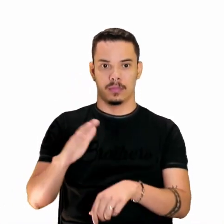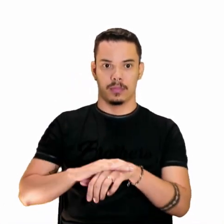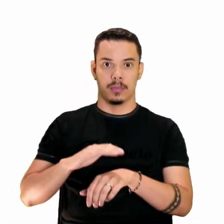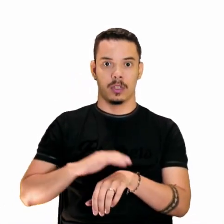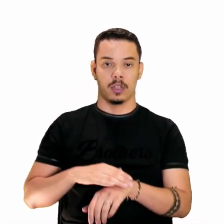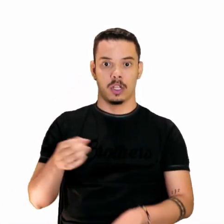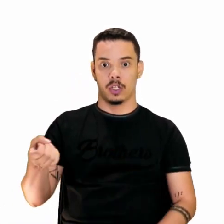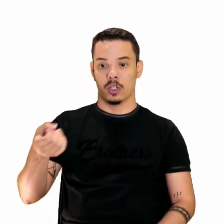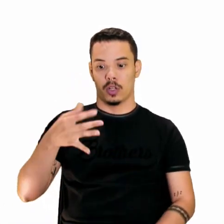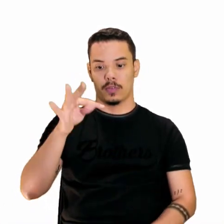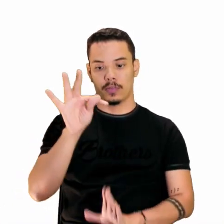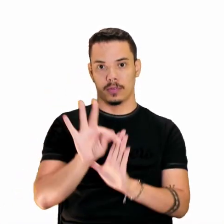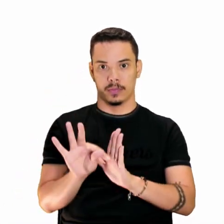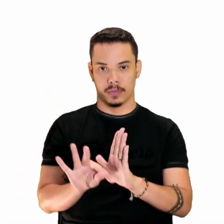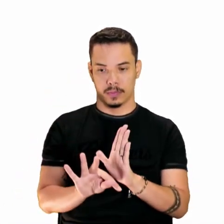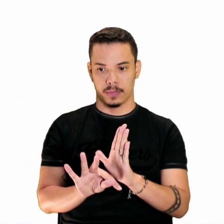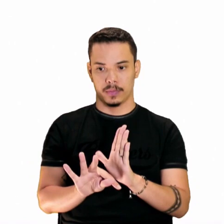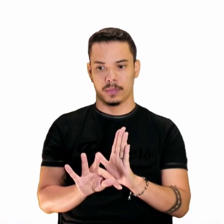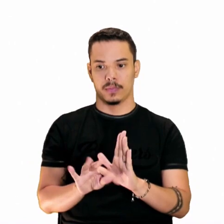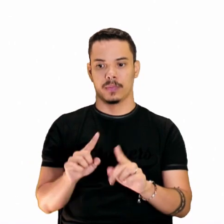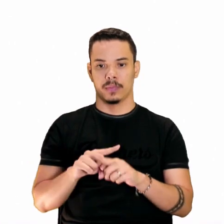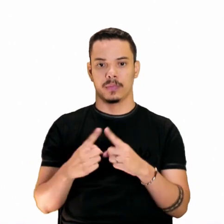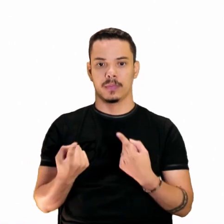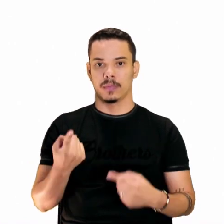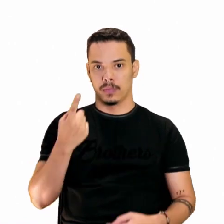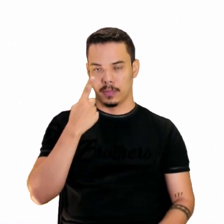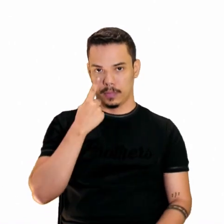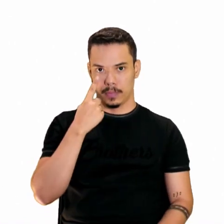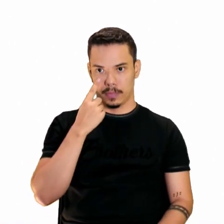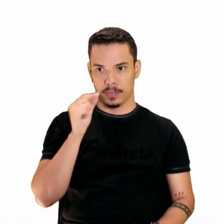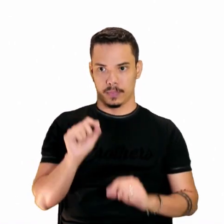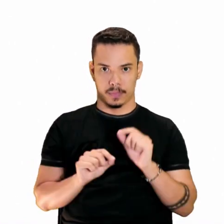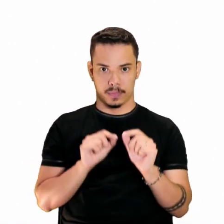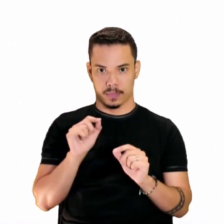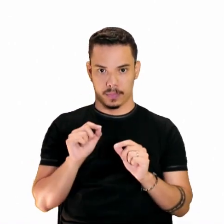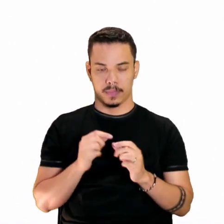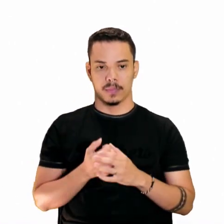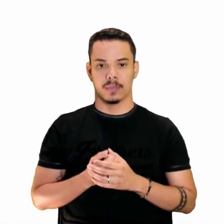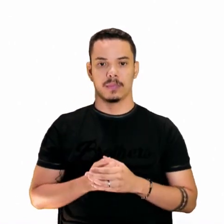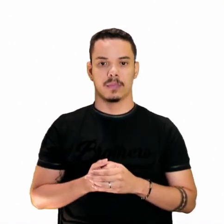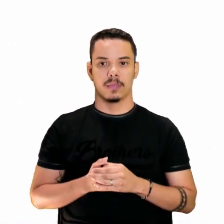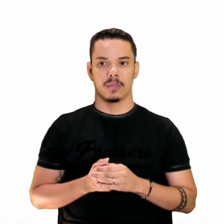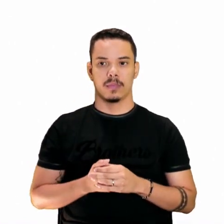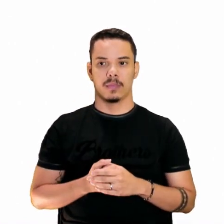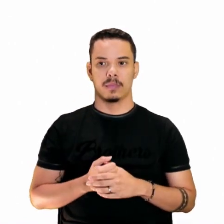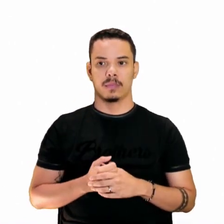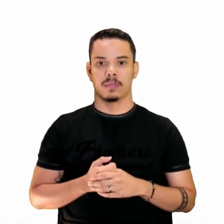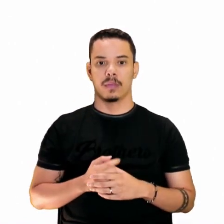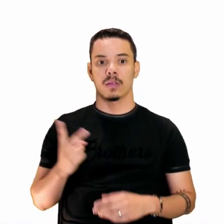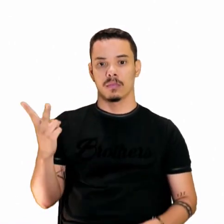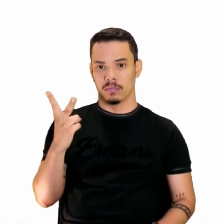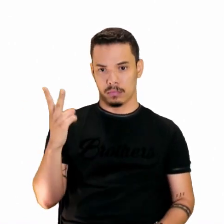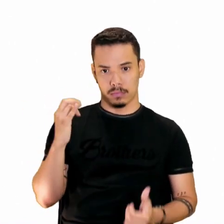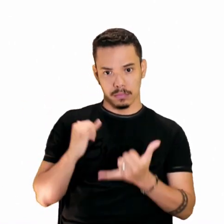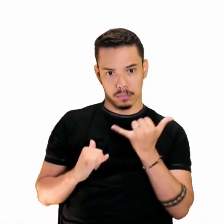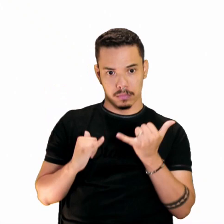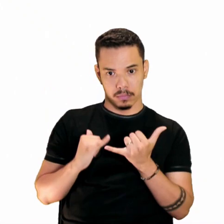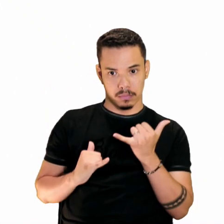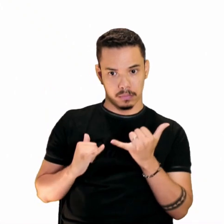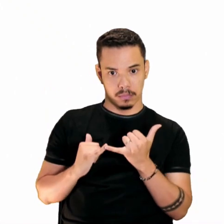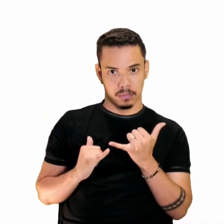dois novos textos. Mas, observa o seguinte. Esses dois textos, eles são semelhantes?